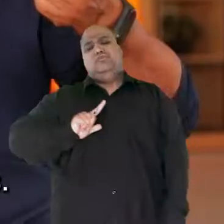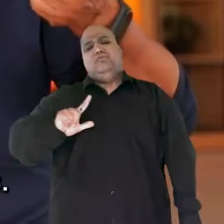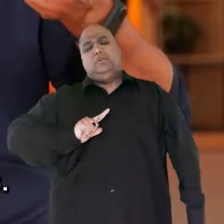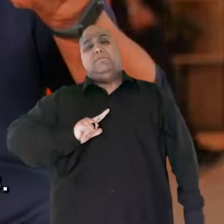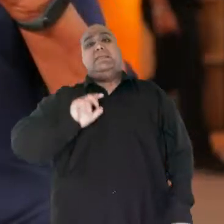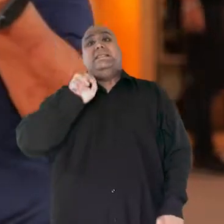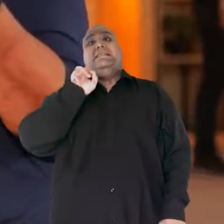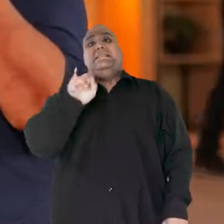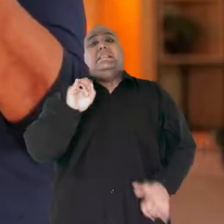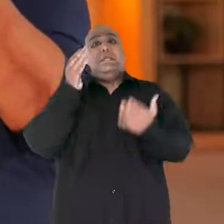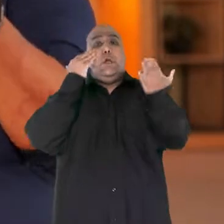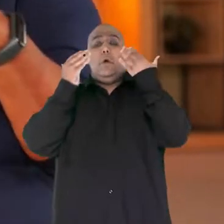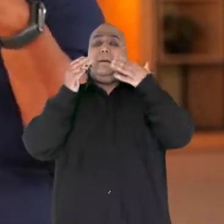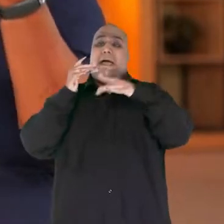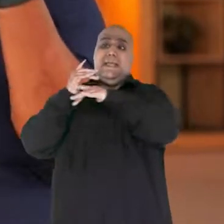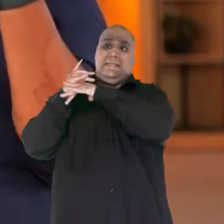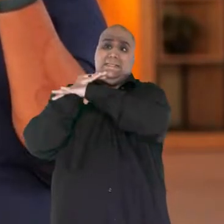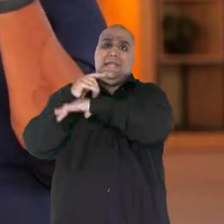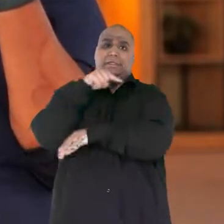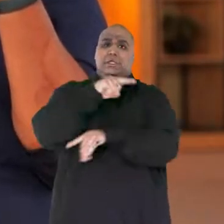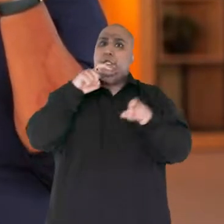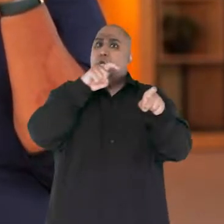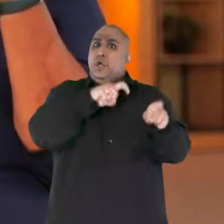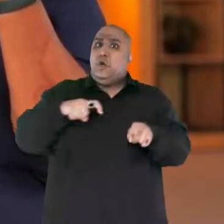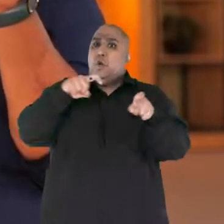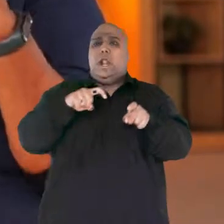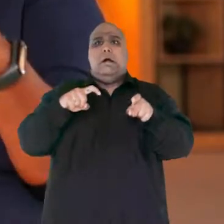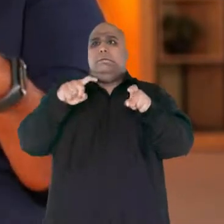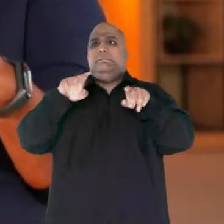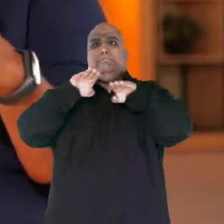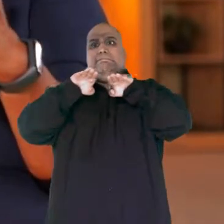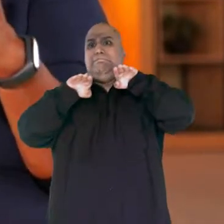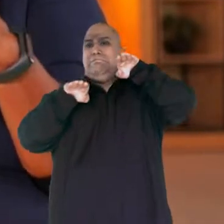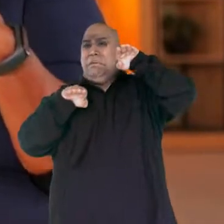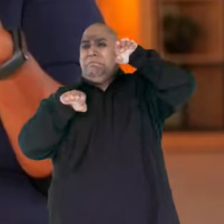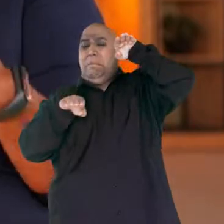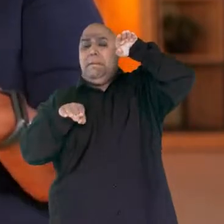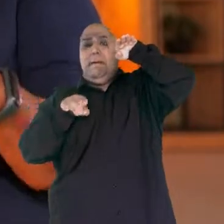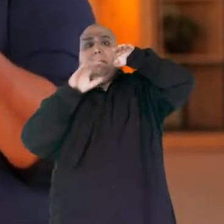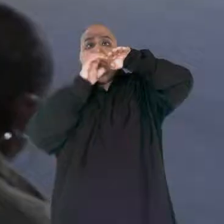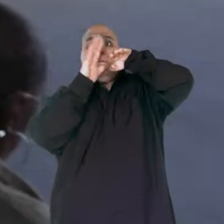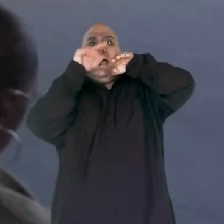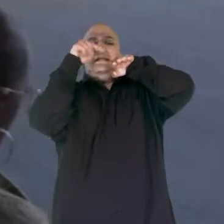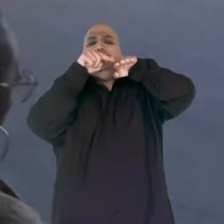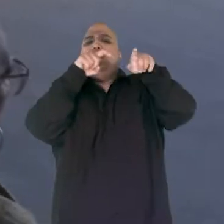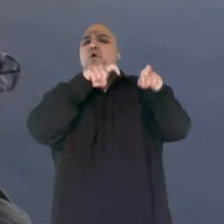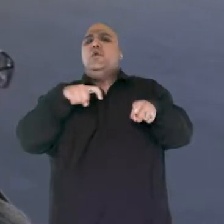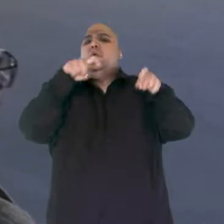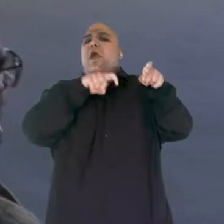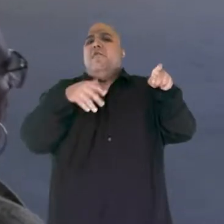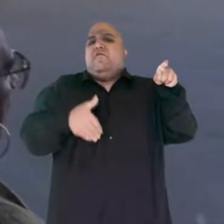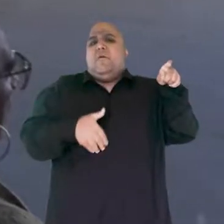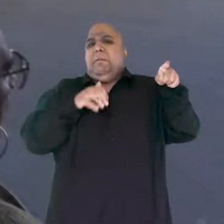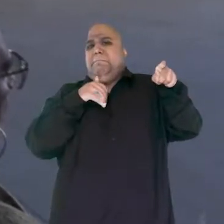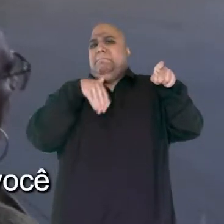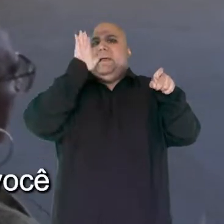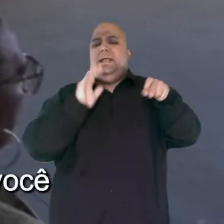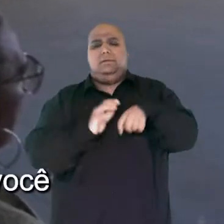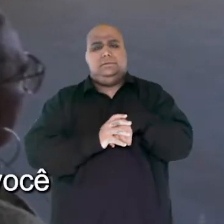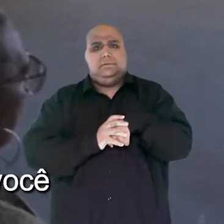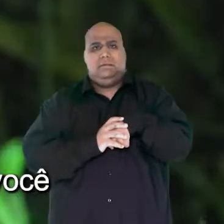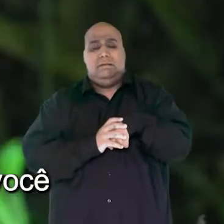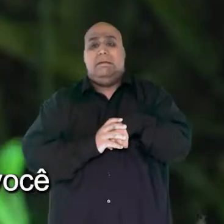muito grandes. Quando comparamos urbano e rural, é maior do rural do que no urbano.